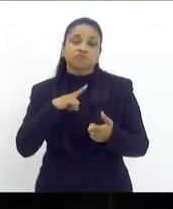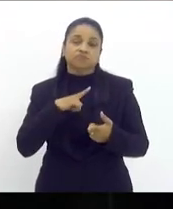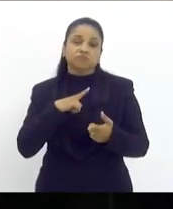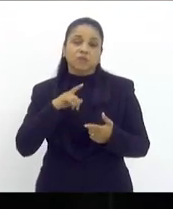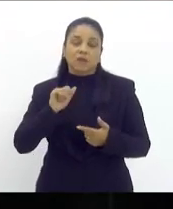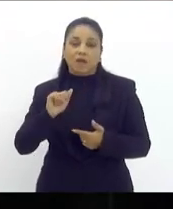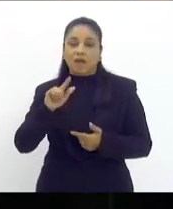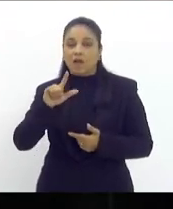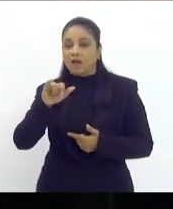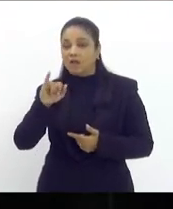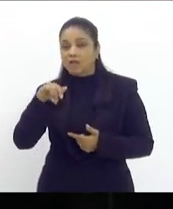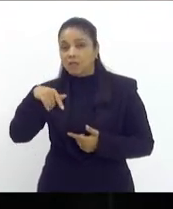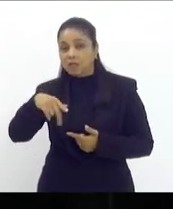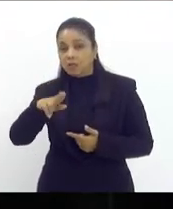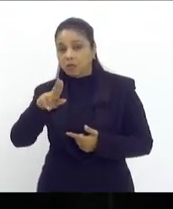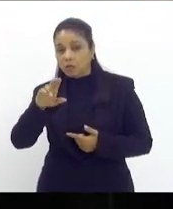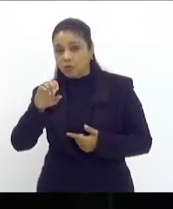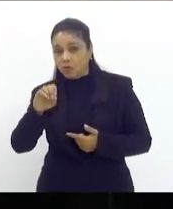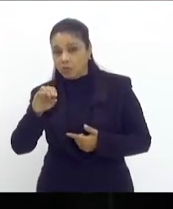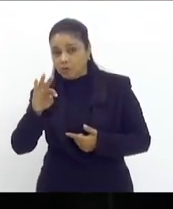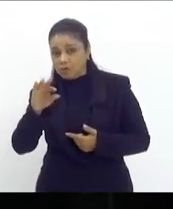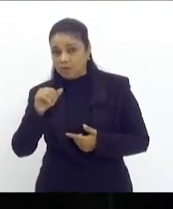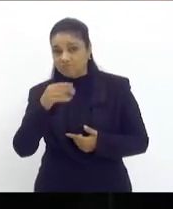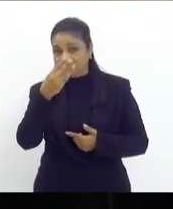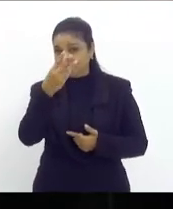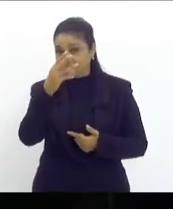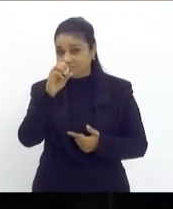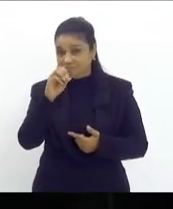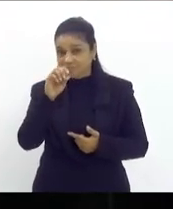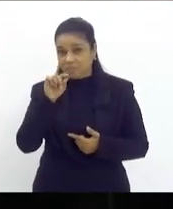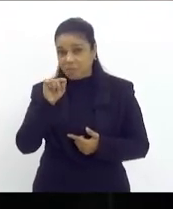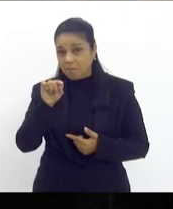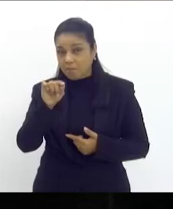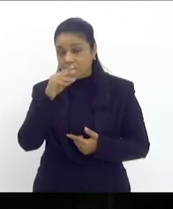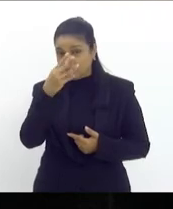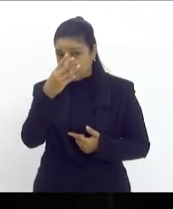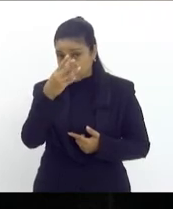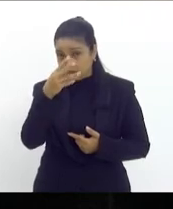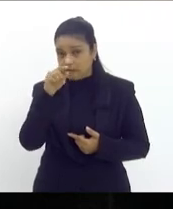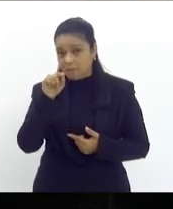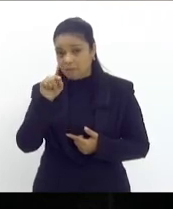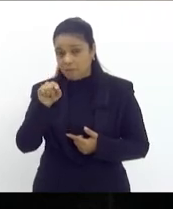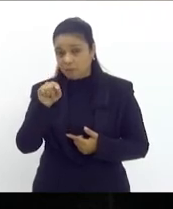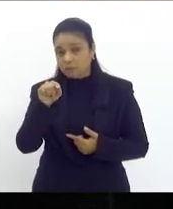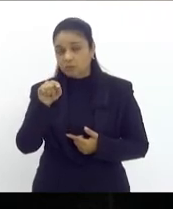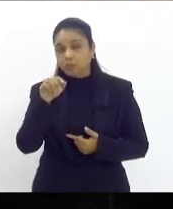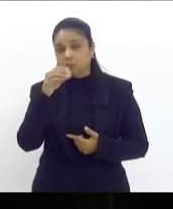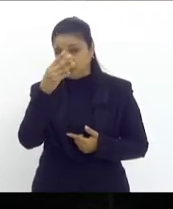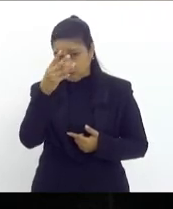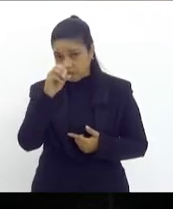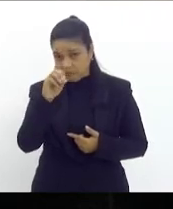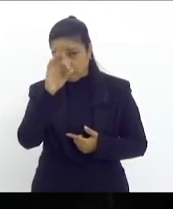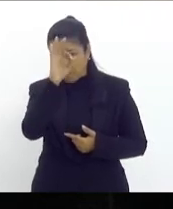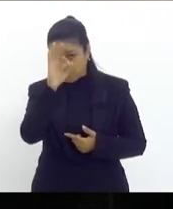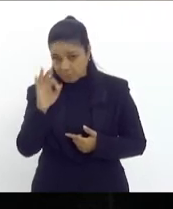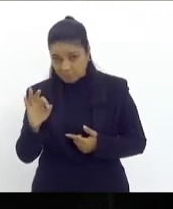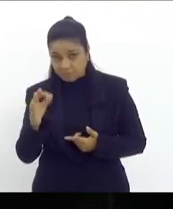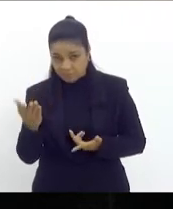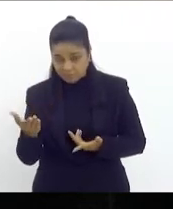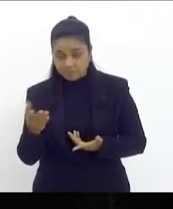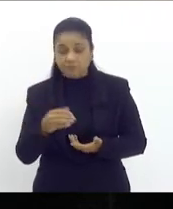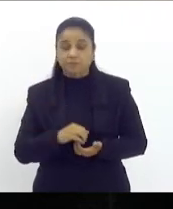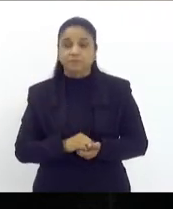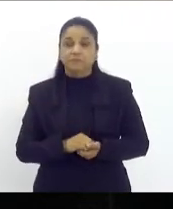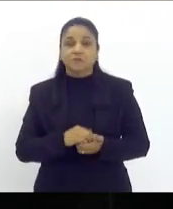de 30 pontos percentuais pela primeira vez eu vejo uma